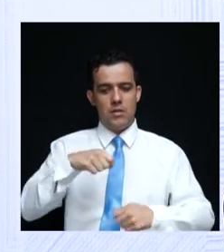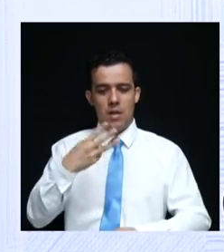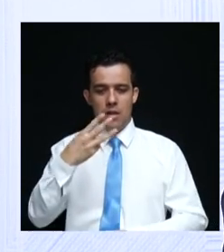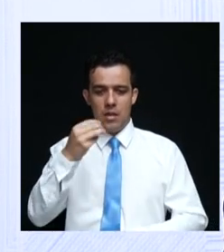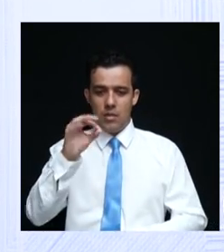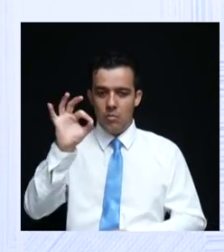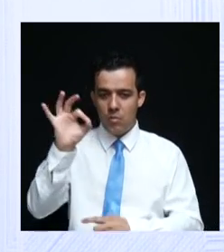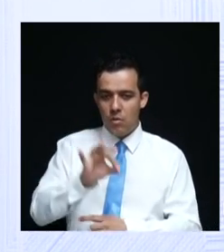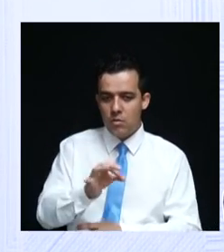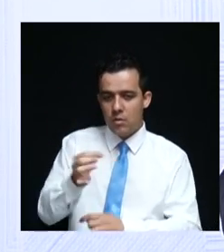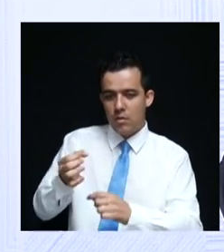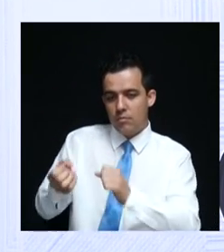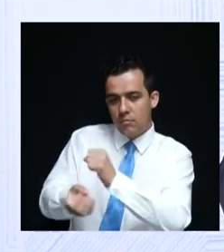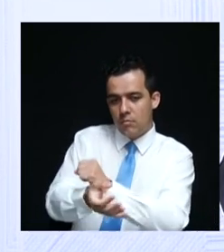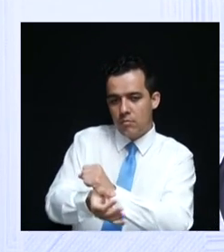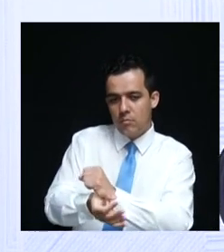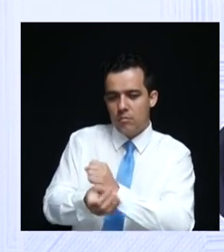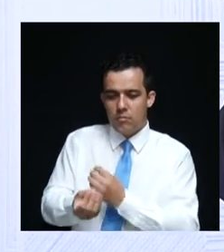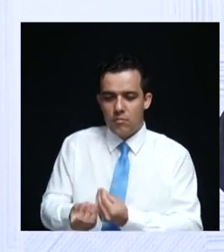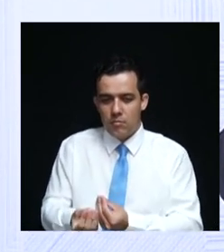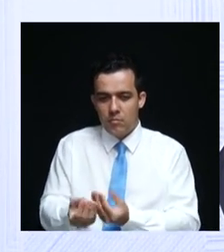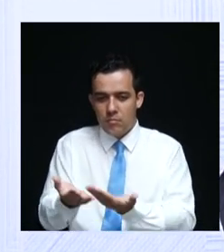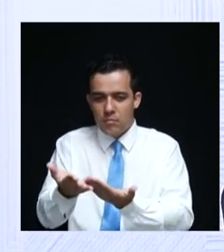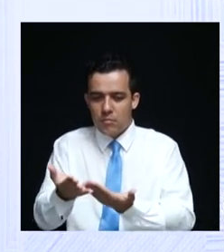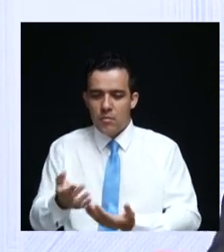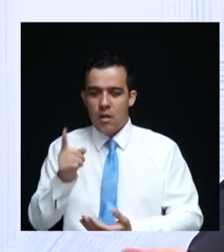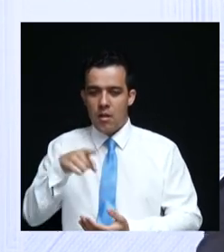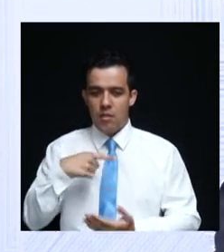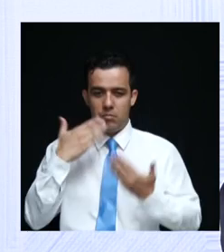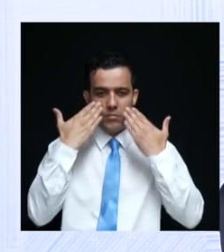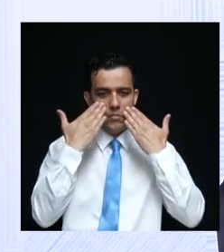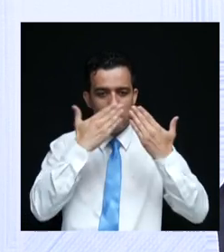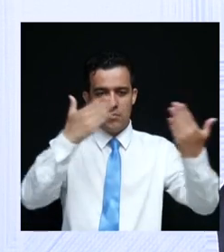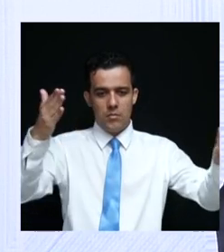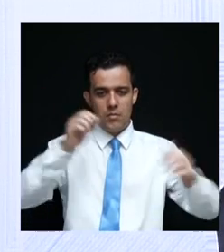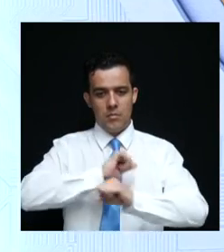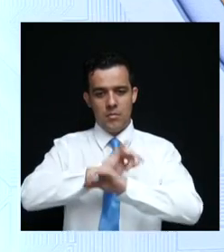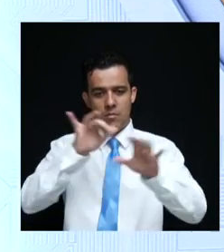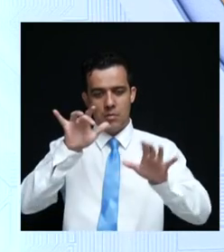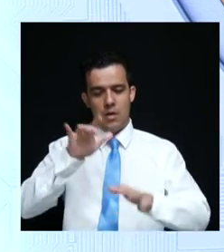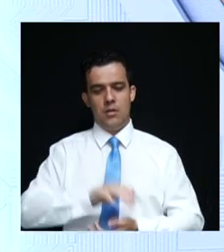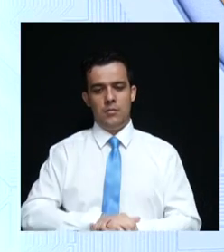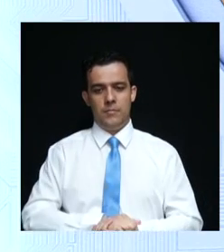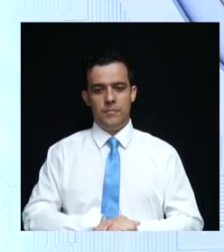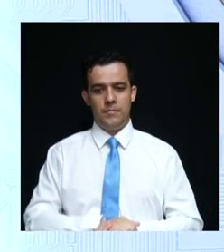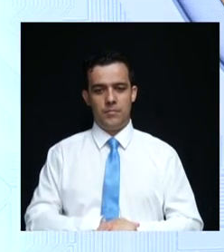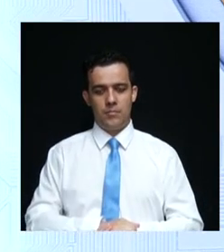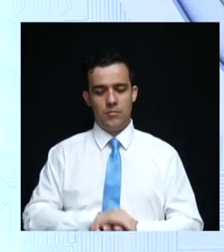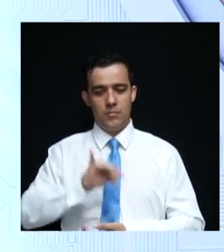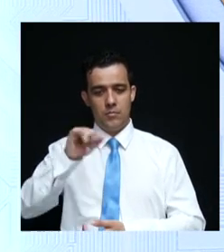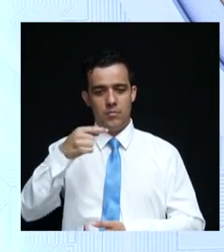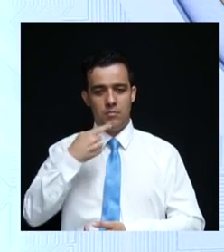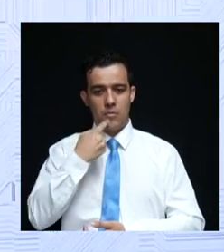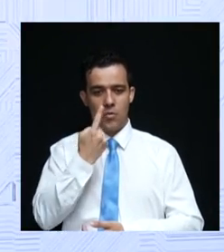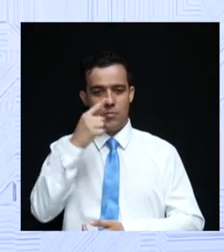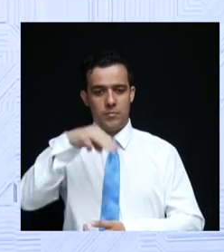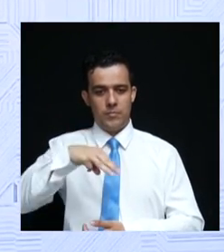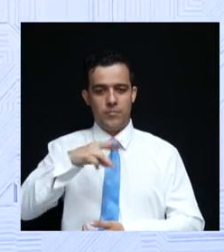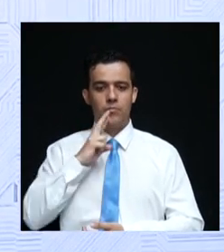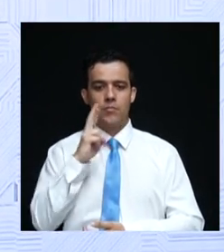propina, caixinha. Nós vamos tratar de forma transparente as licitações. Candidato Zé Hélito, um minuto, por favor.